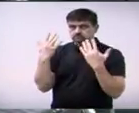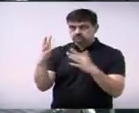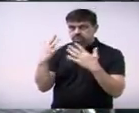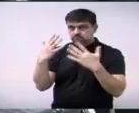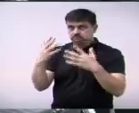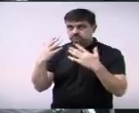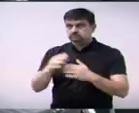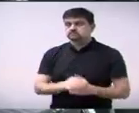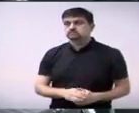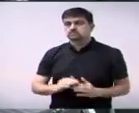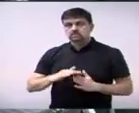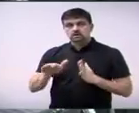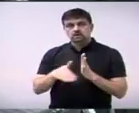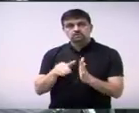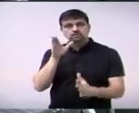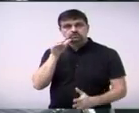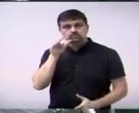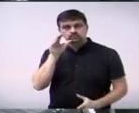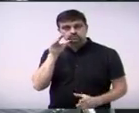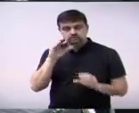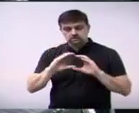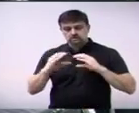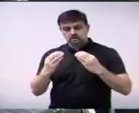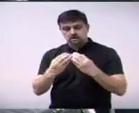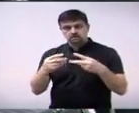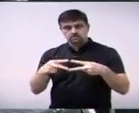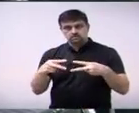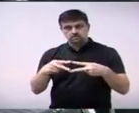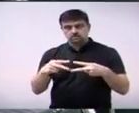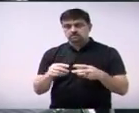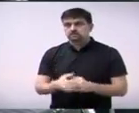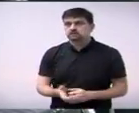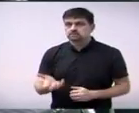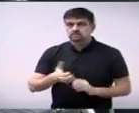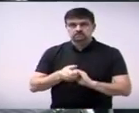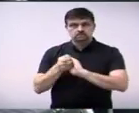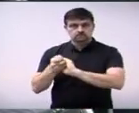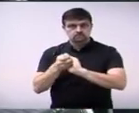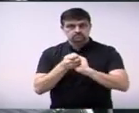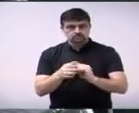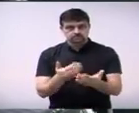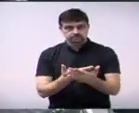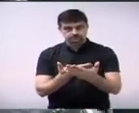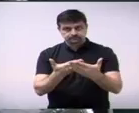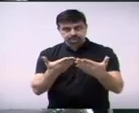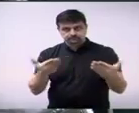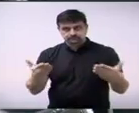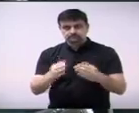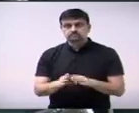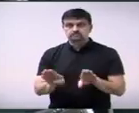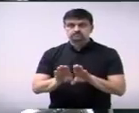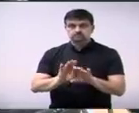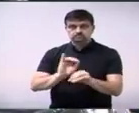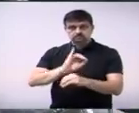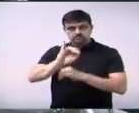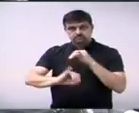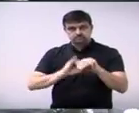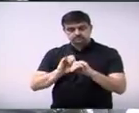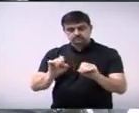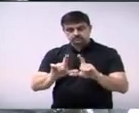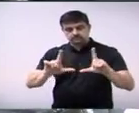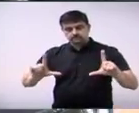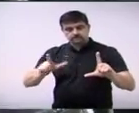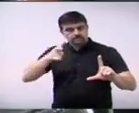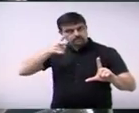noturna, aos funcionários da casa, a todos os presentes. Também gostaria de cumprimentar ao público que nos assiste em tempo real pela